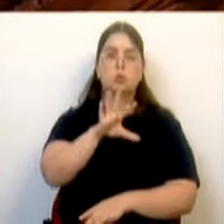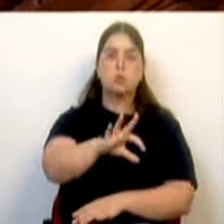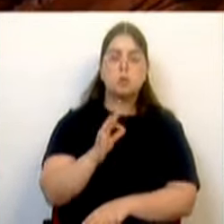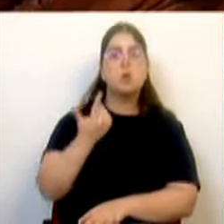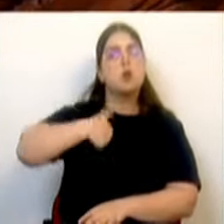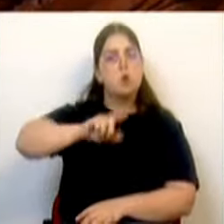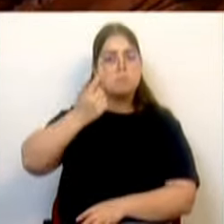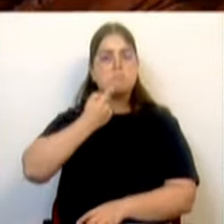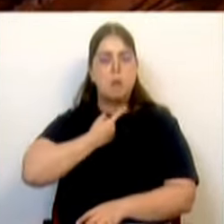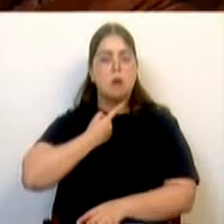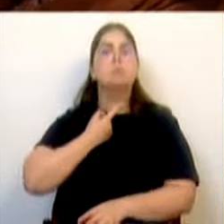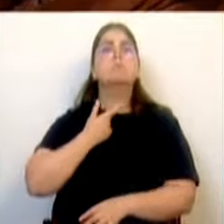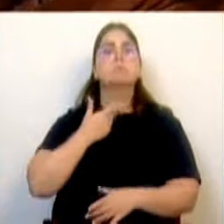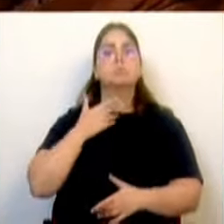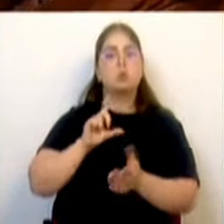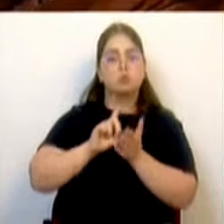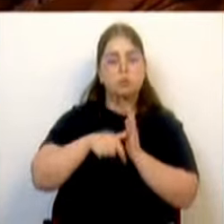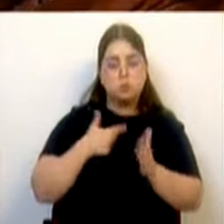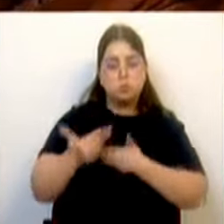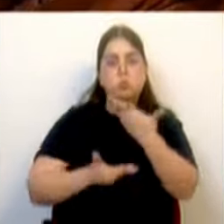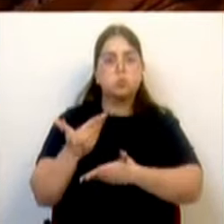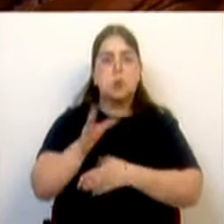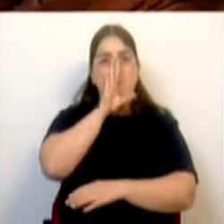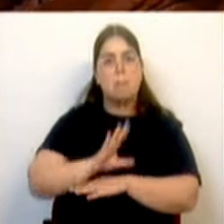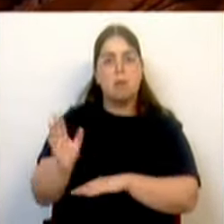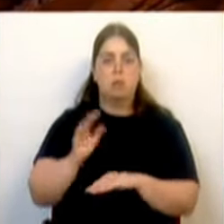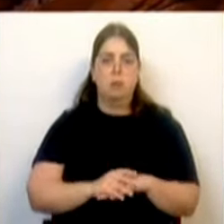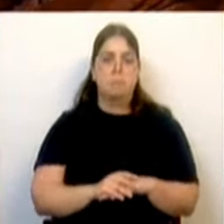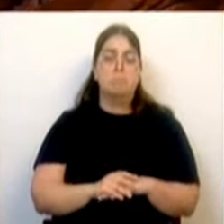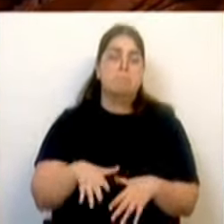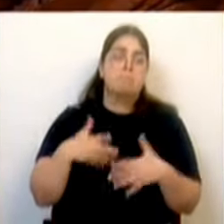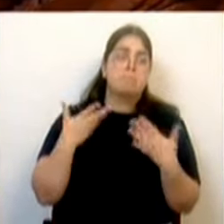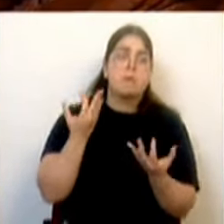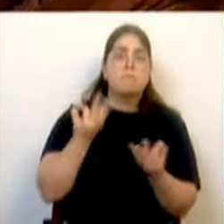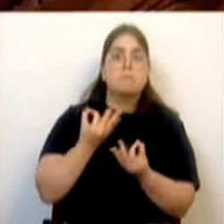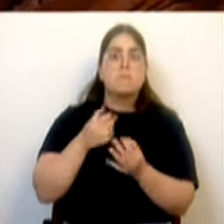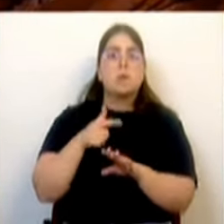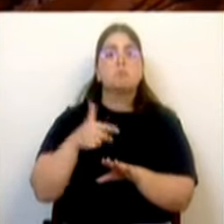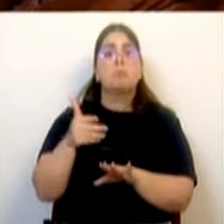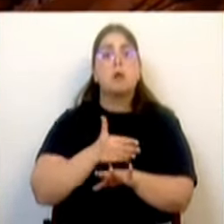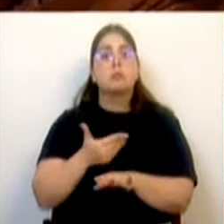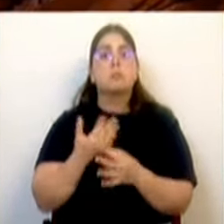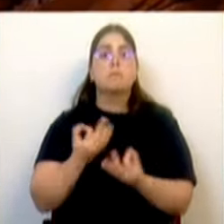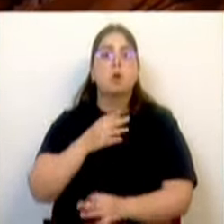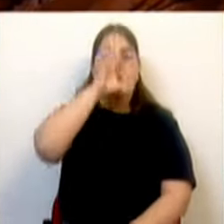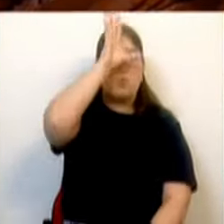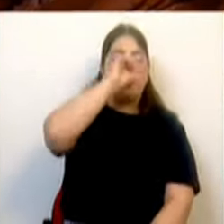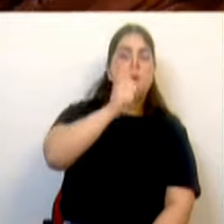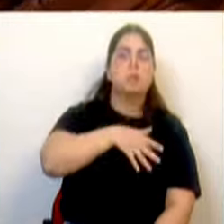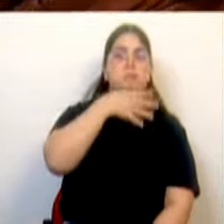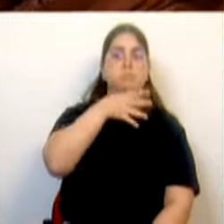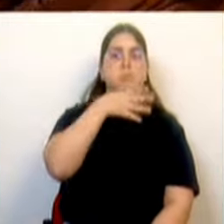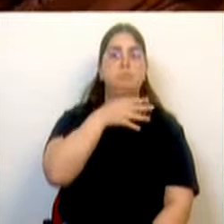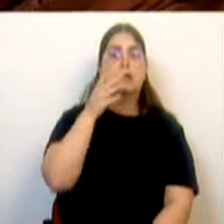para a frente com o projeto executal. Ora, numa altura em que tanto o Governo tem falado na